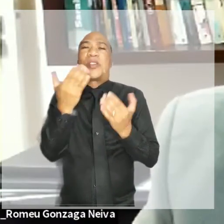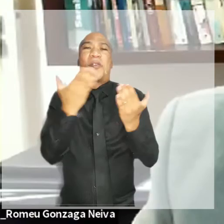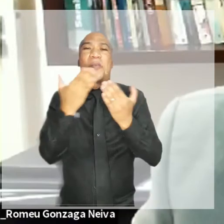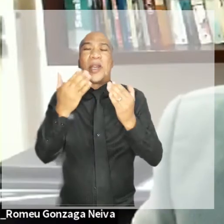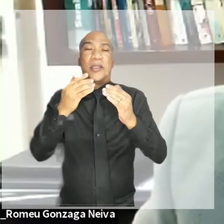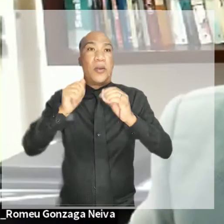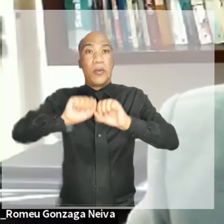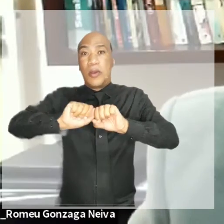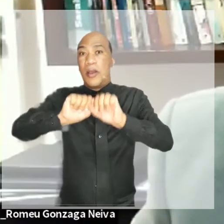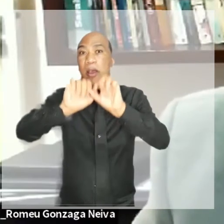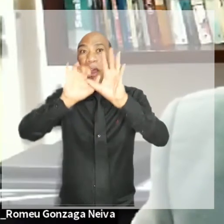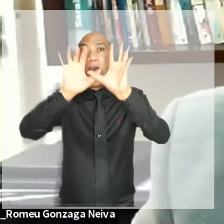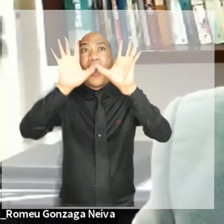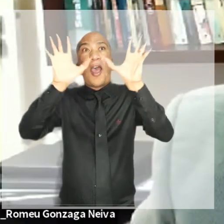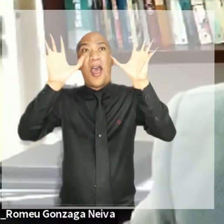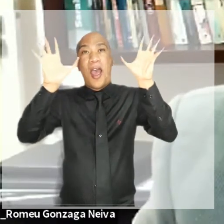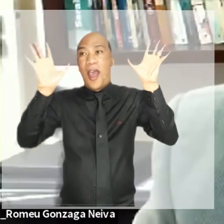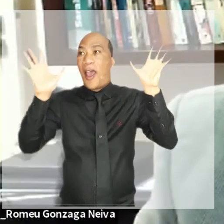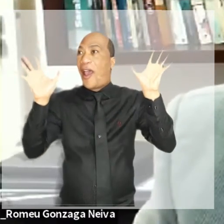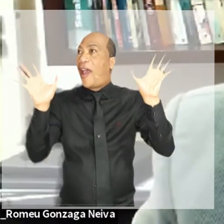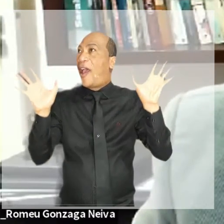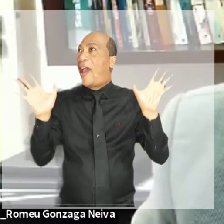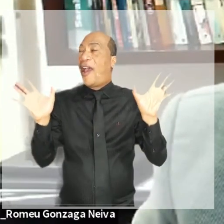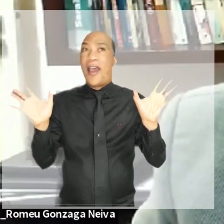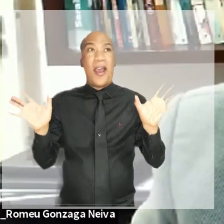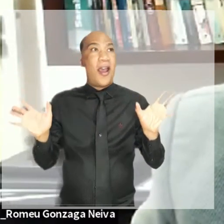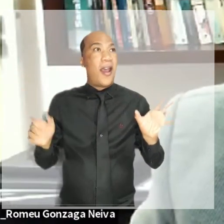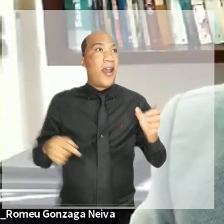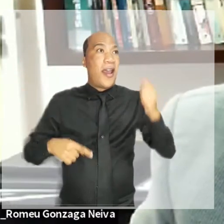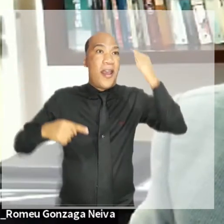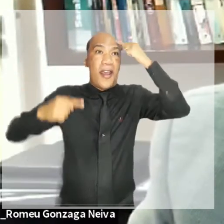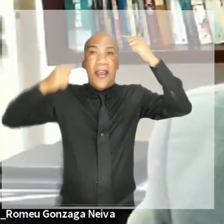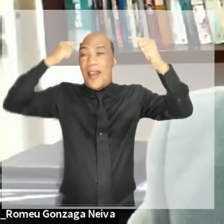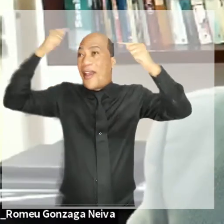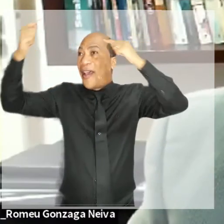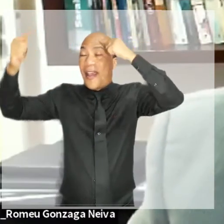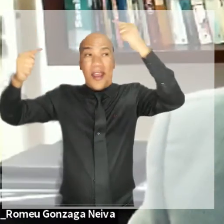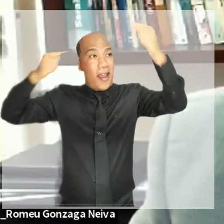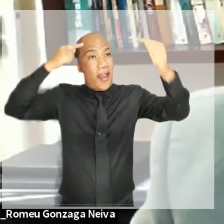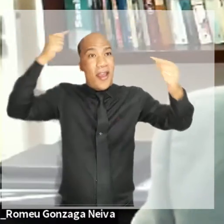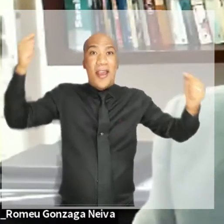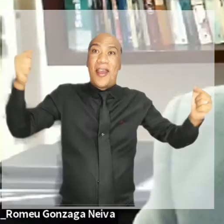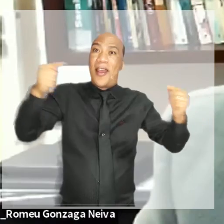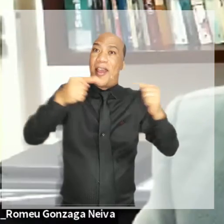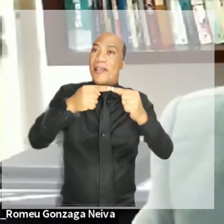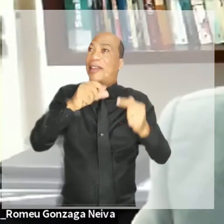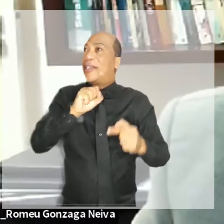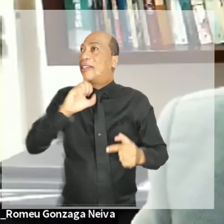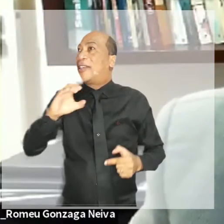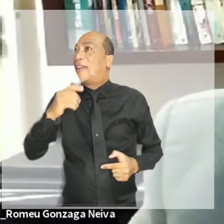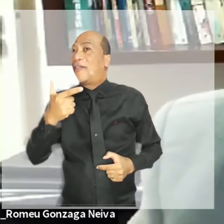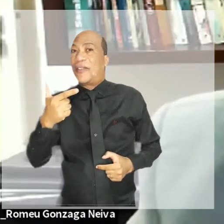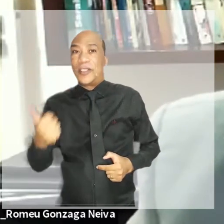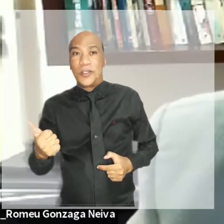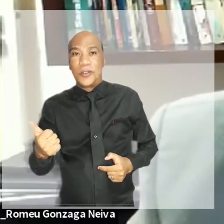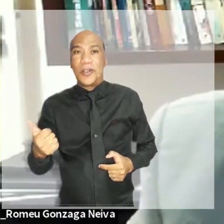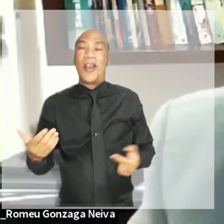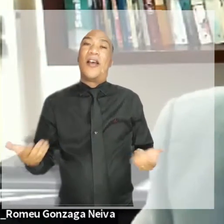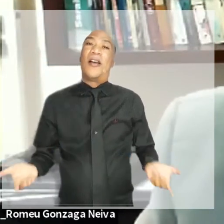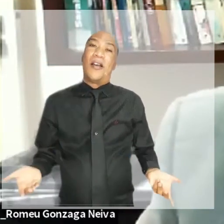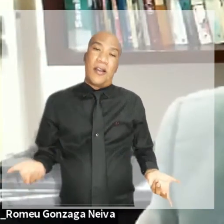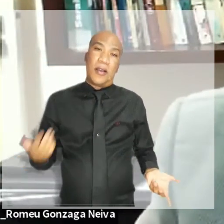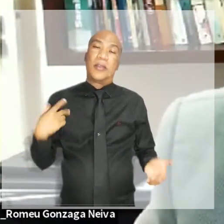um amanhecer de ideias para o século XXI, no caminho da digitalização,